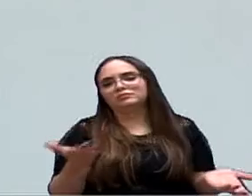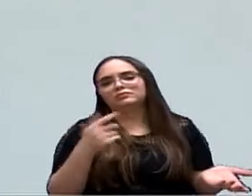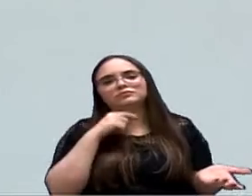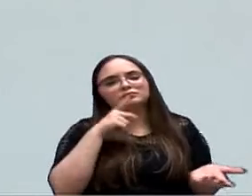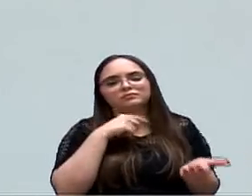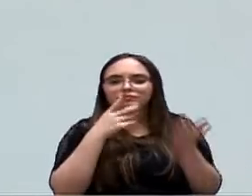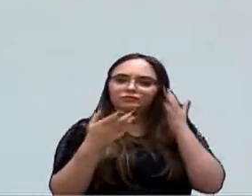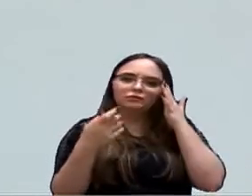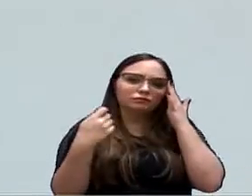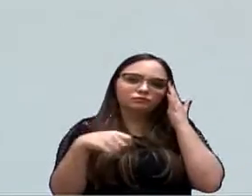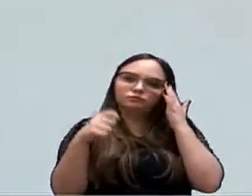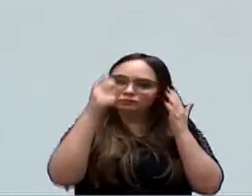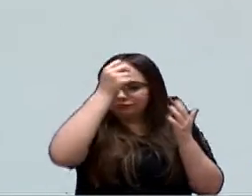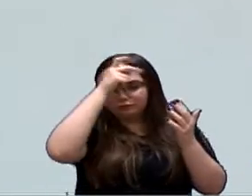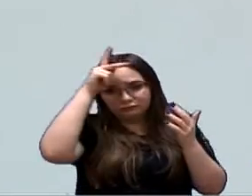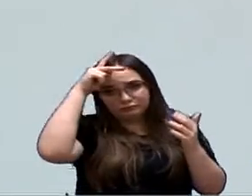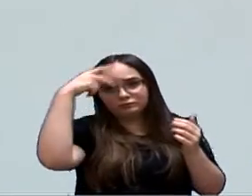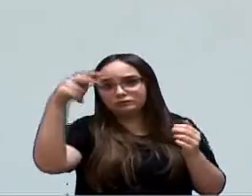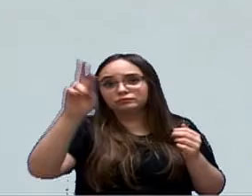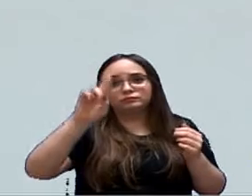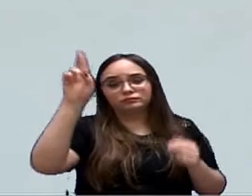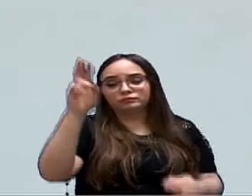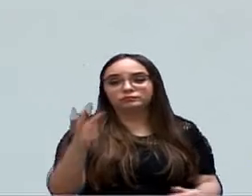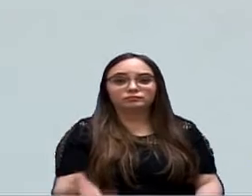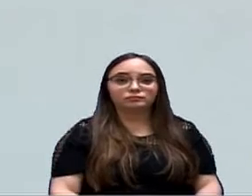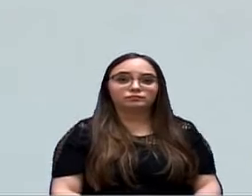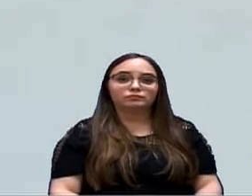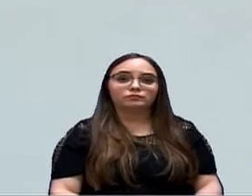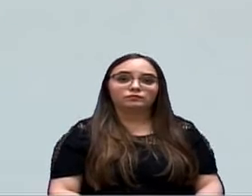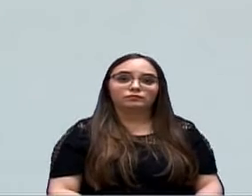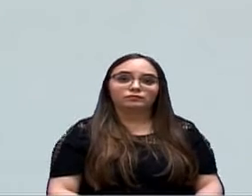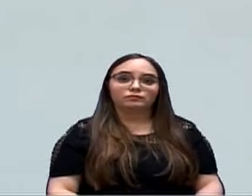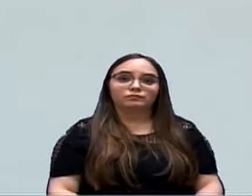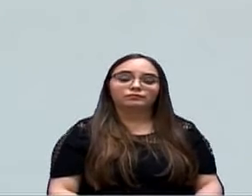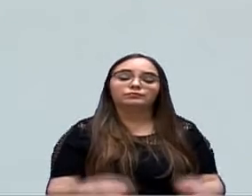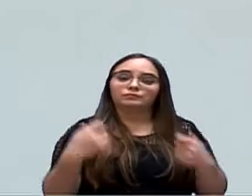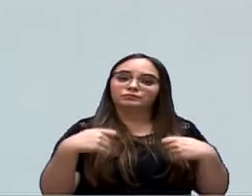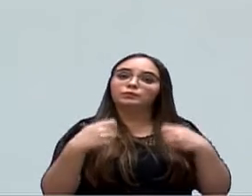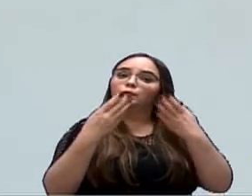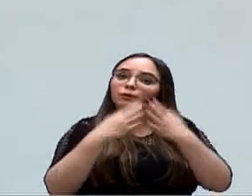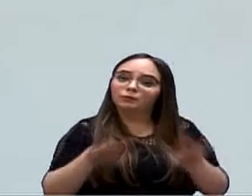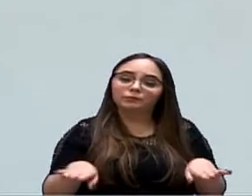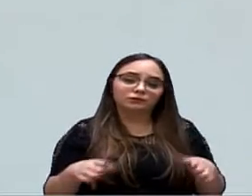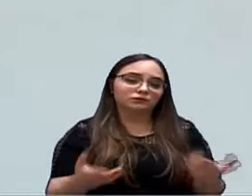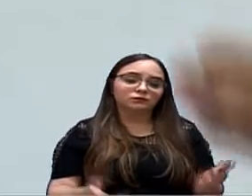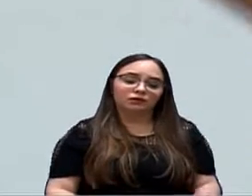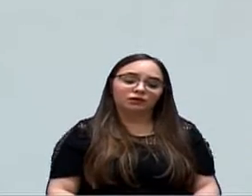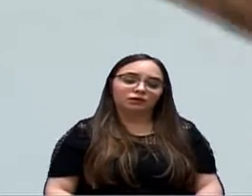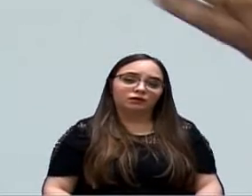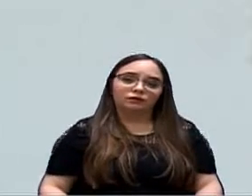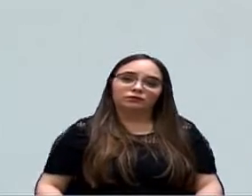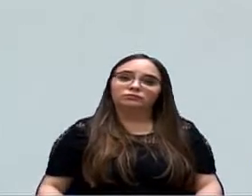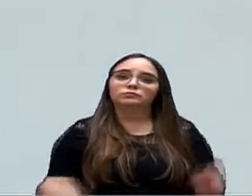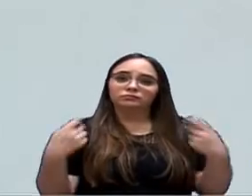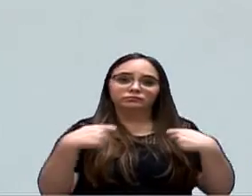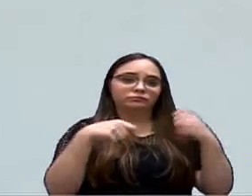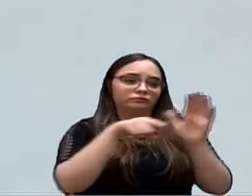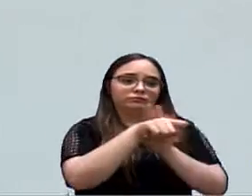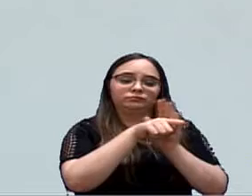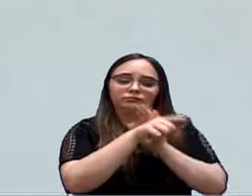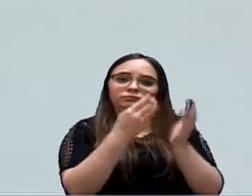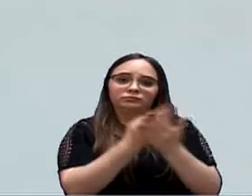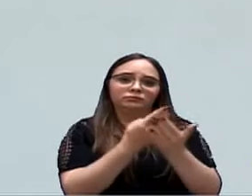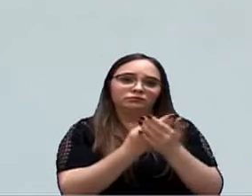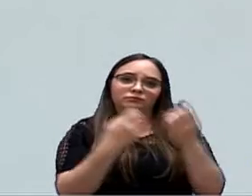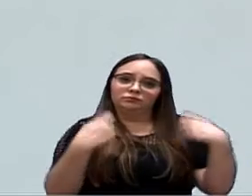porque traz serviço. Nada contra. Só que tem que ter uma troca. Tem que ter uma compensação. Olha aqui o que eu escrevo. Tem que ter um estudo, que a Iara está falando.